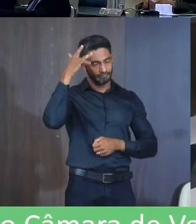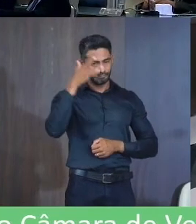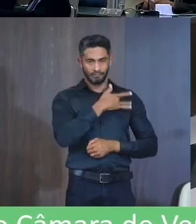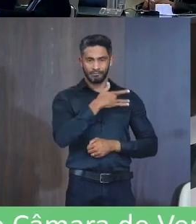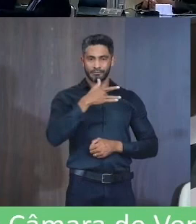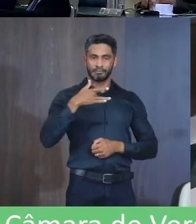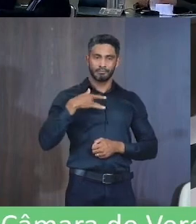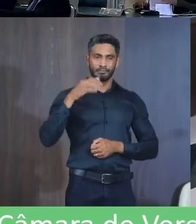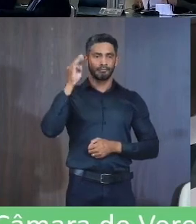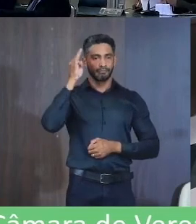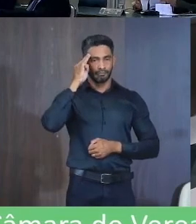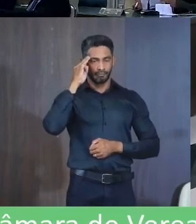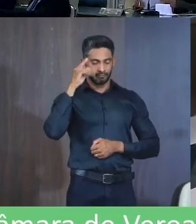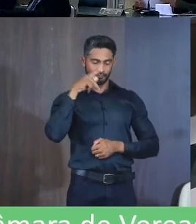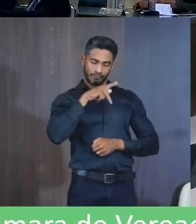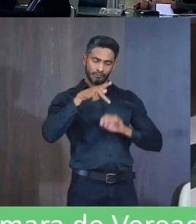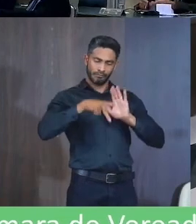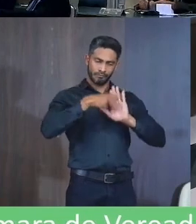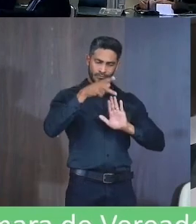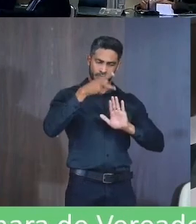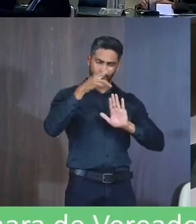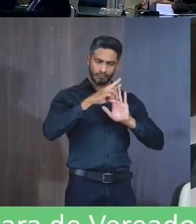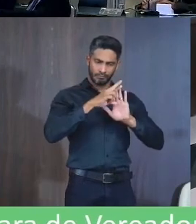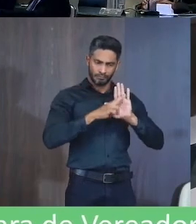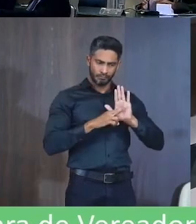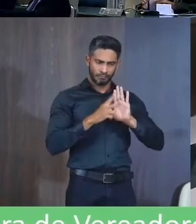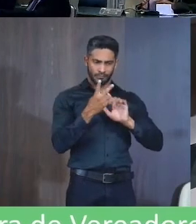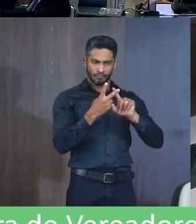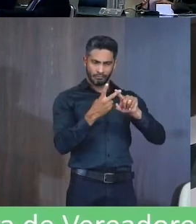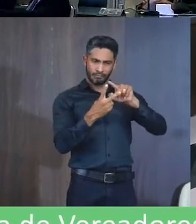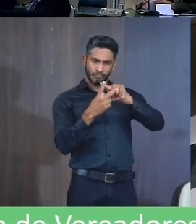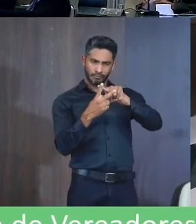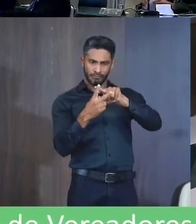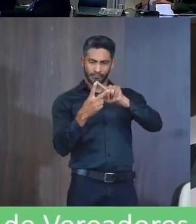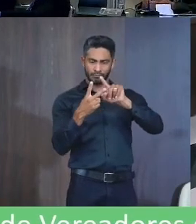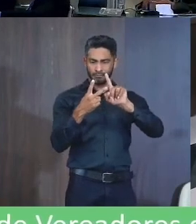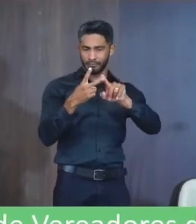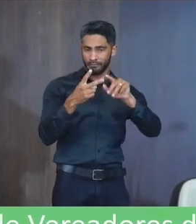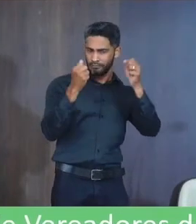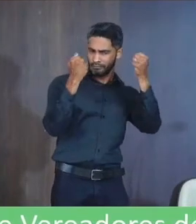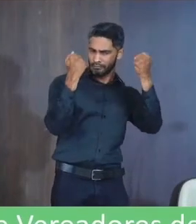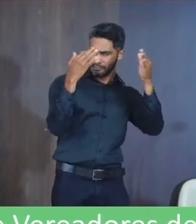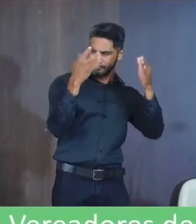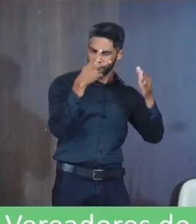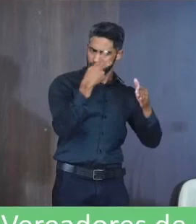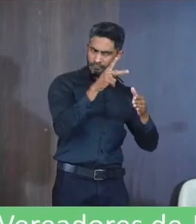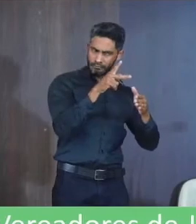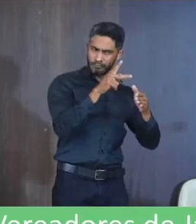Então Esse projeto De resolução Tem duas finalidades Homenagear